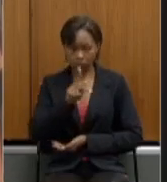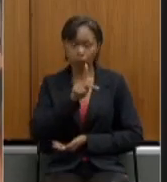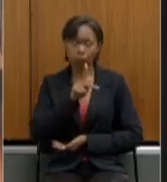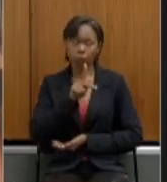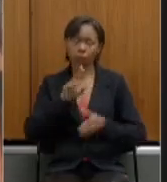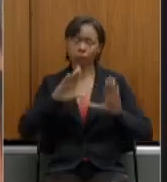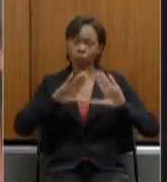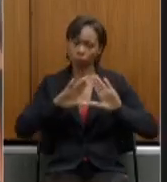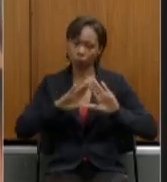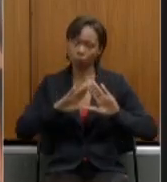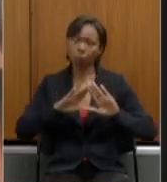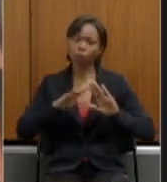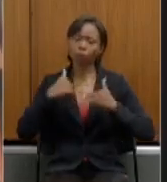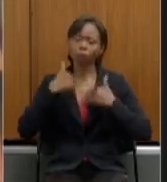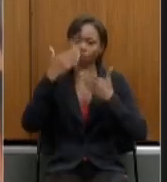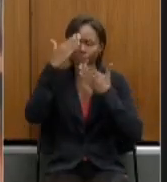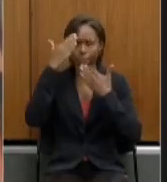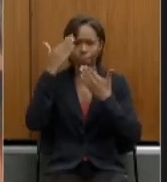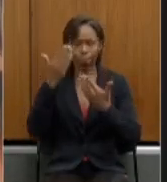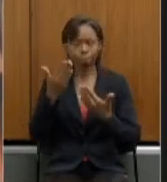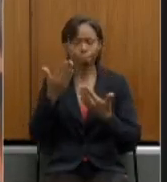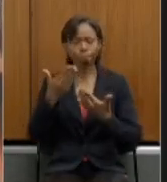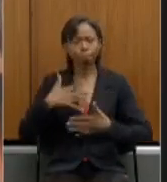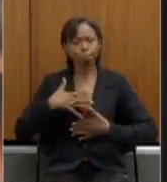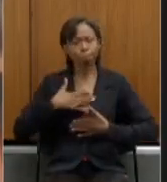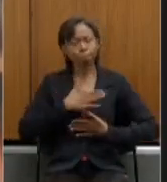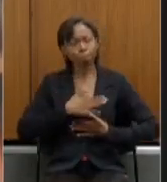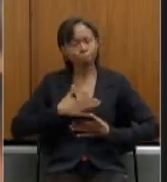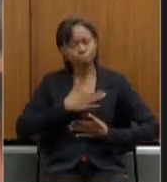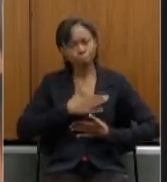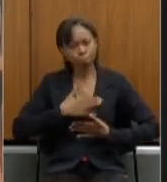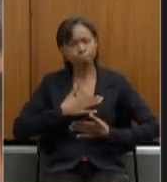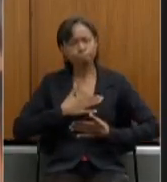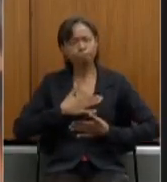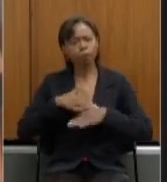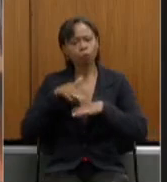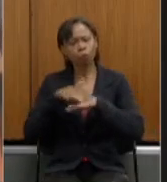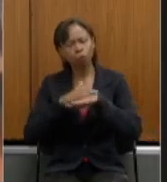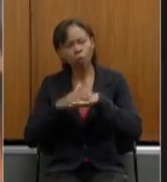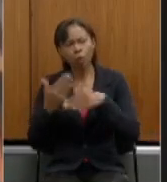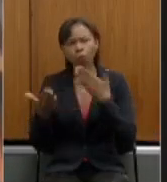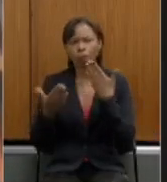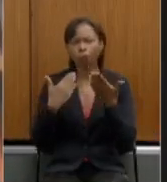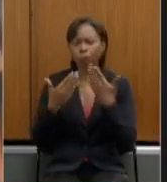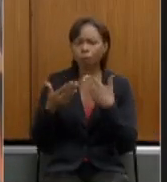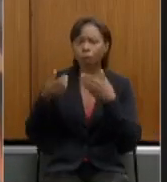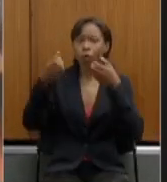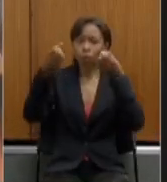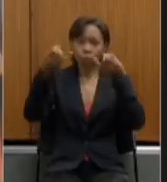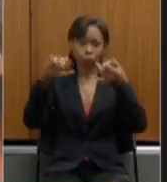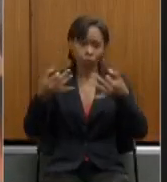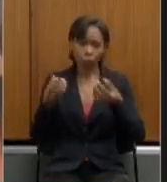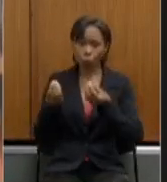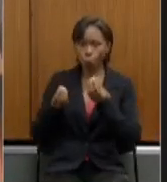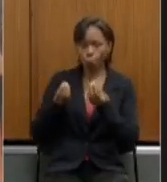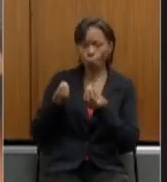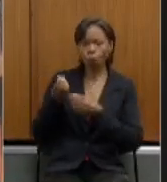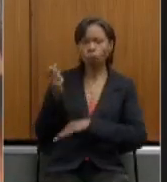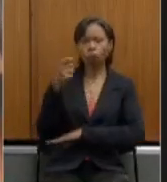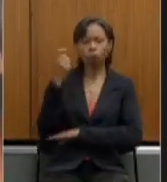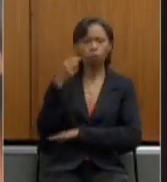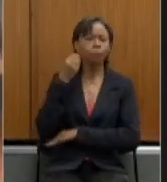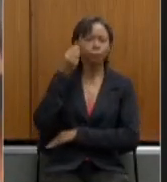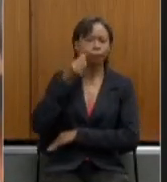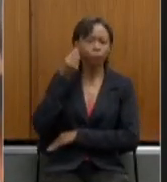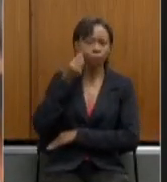agradeço a honra de poder debater e trazer essa experiência do Rio Grande do Sul fico